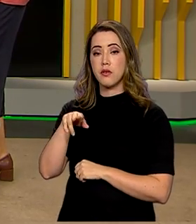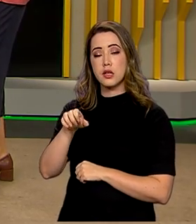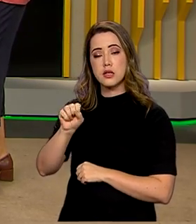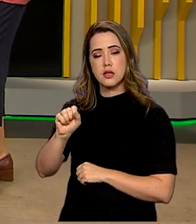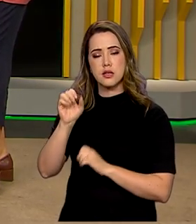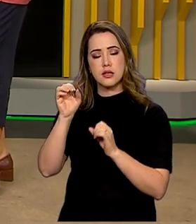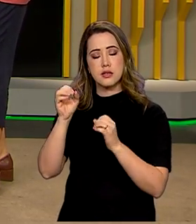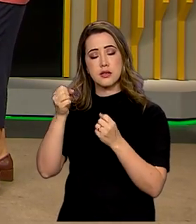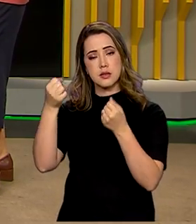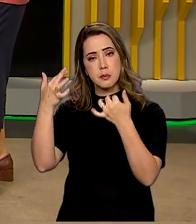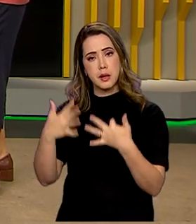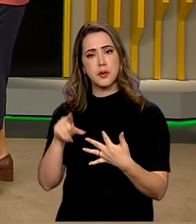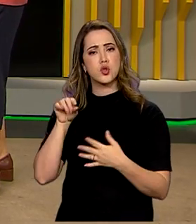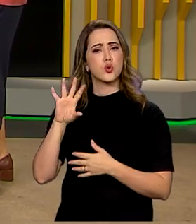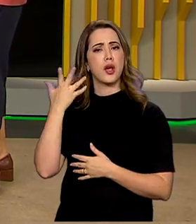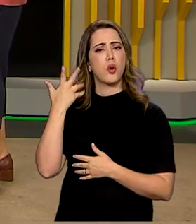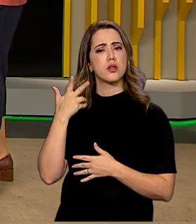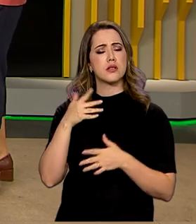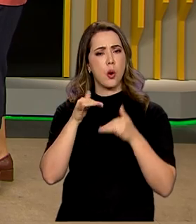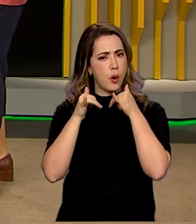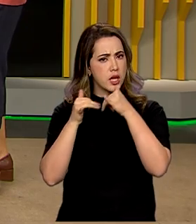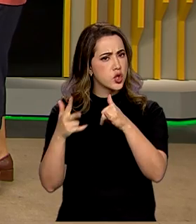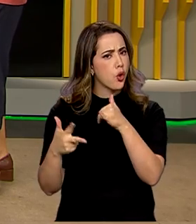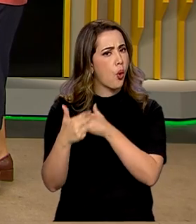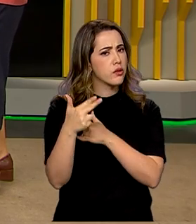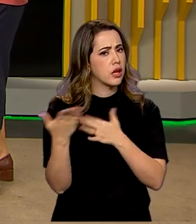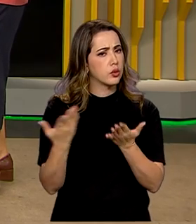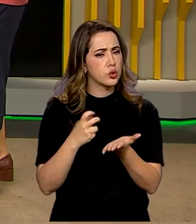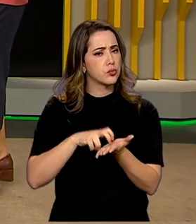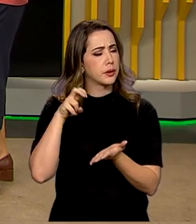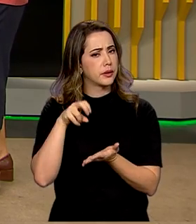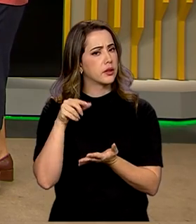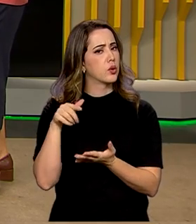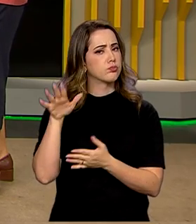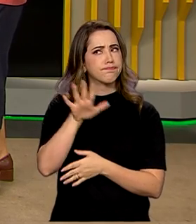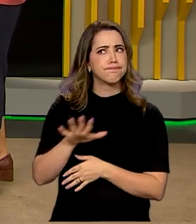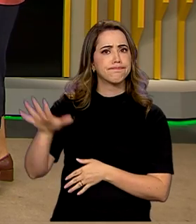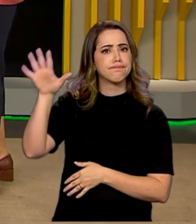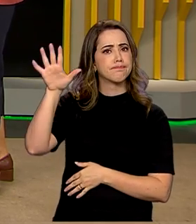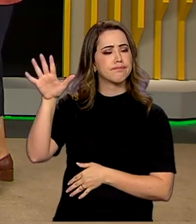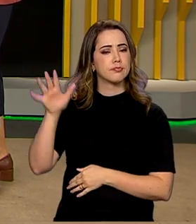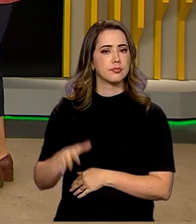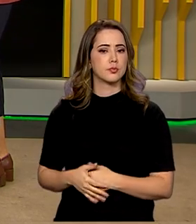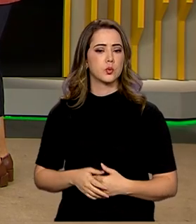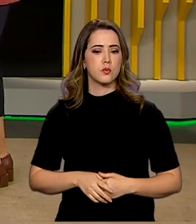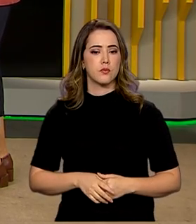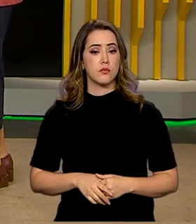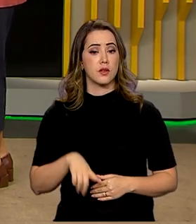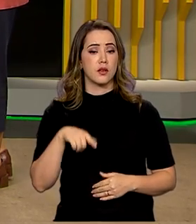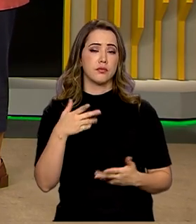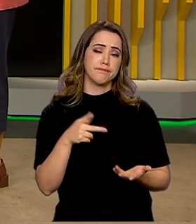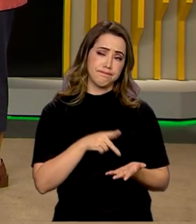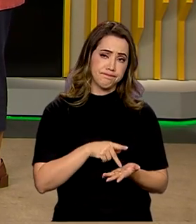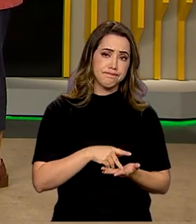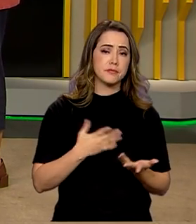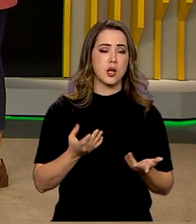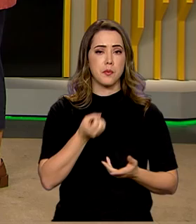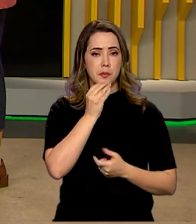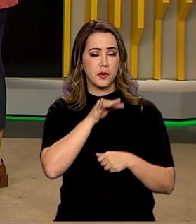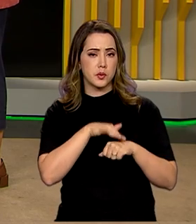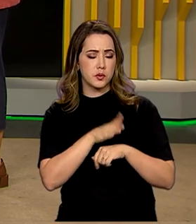interrupção de energia que ocorreu hoje pela manhã em todas as regiões do país. Verdade, boa noite Vanessa.